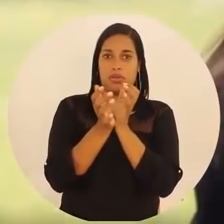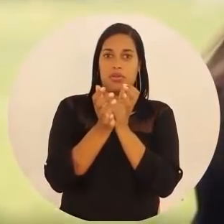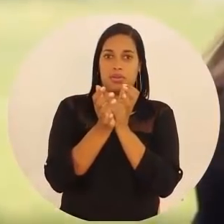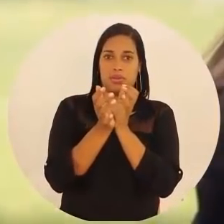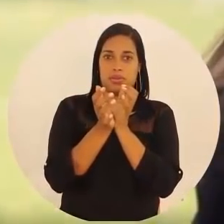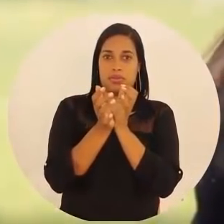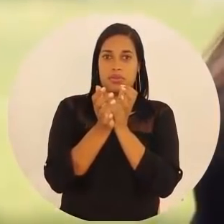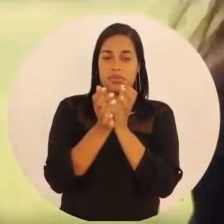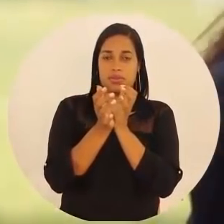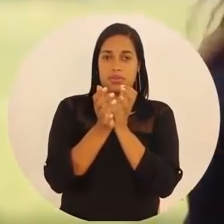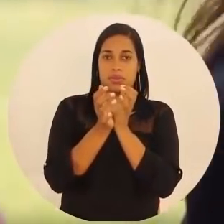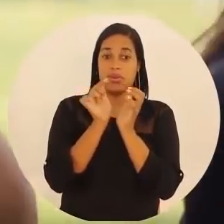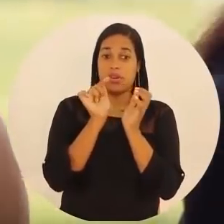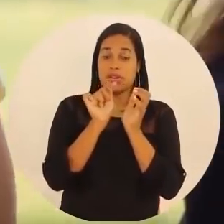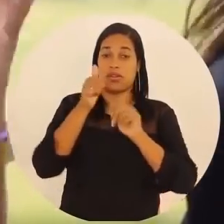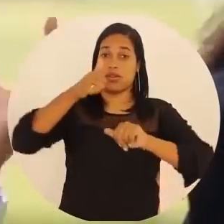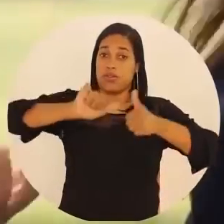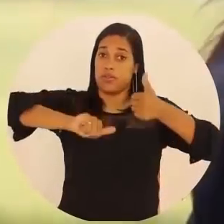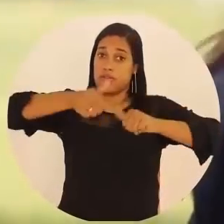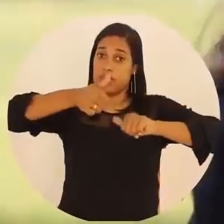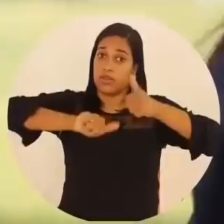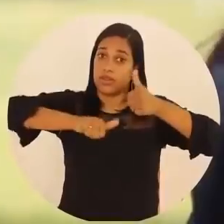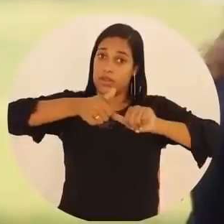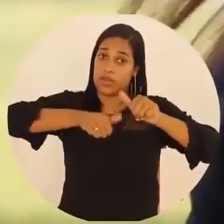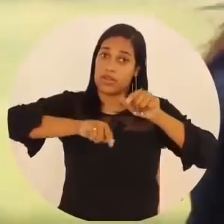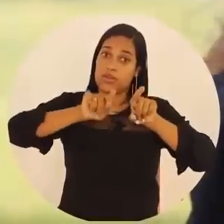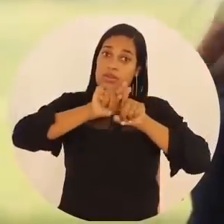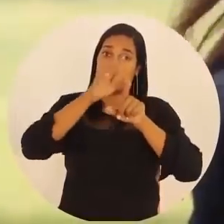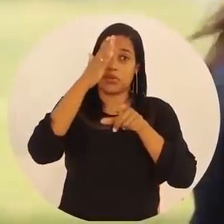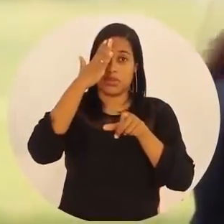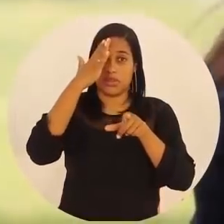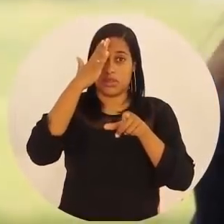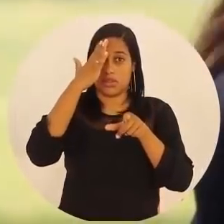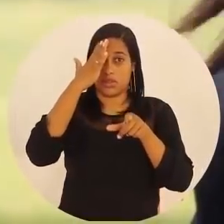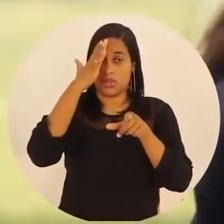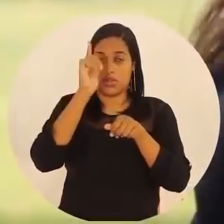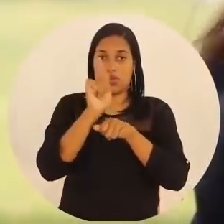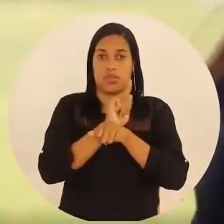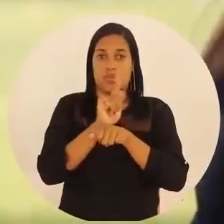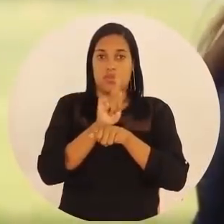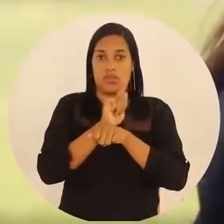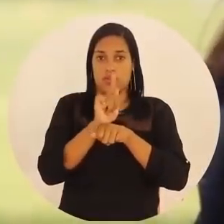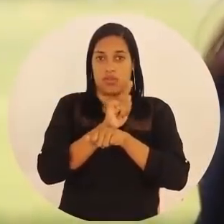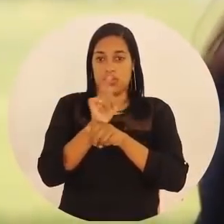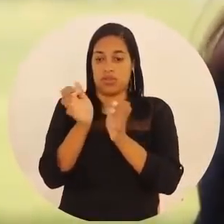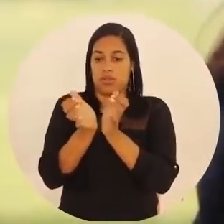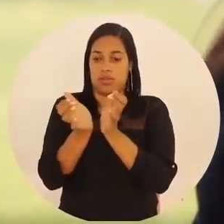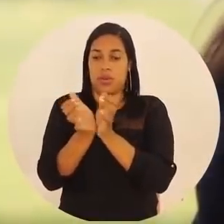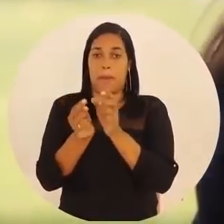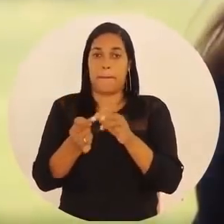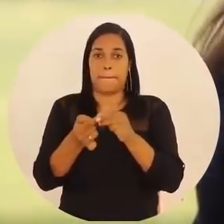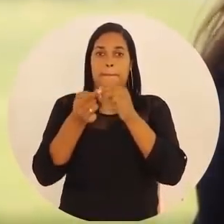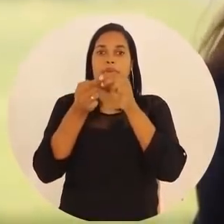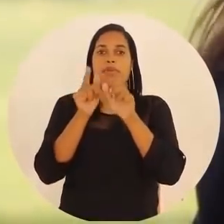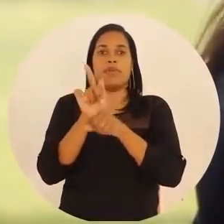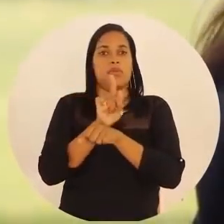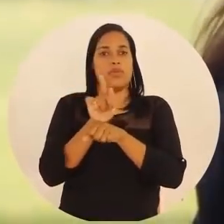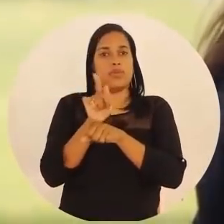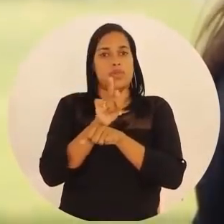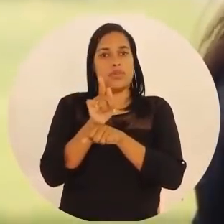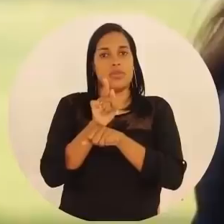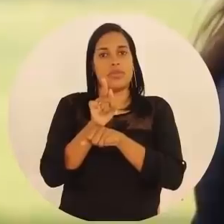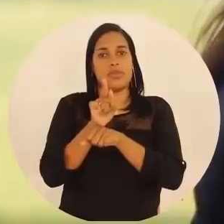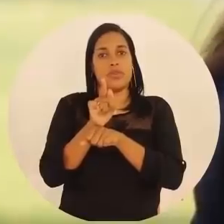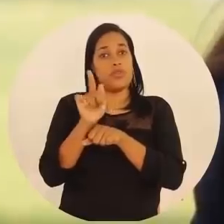essa avaliação mais global dá um norte aos gestores da equipe, principalmente aos gestores da área